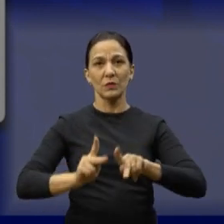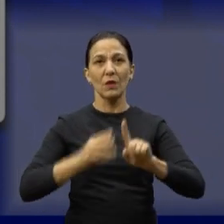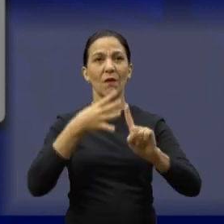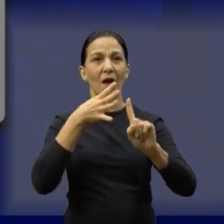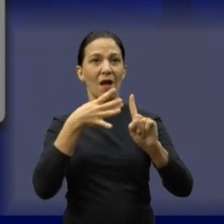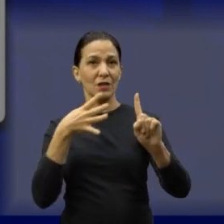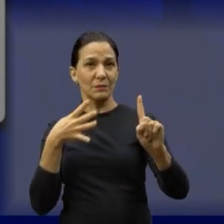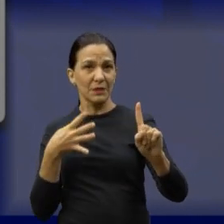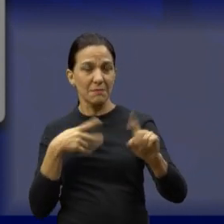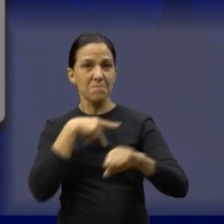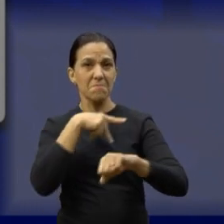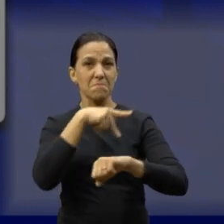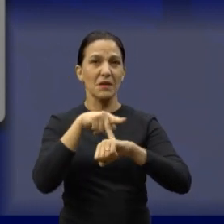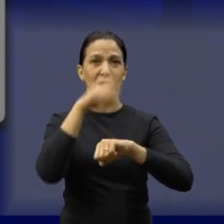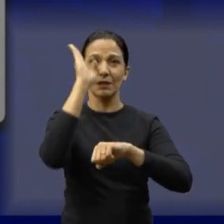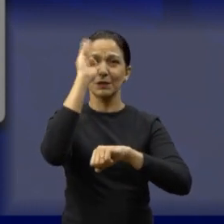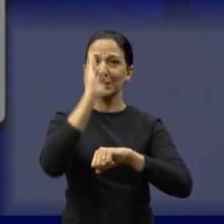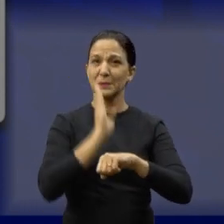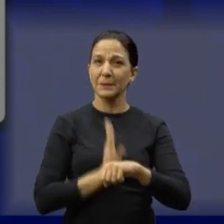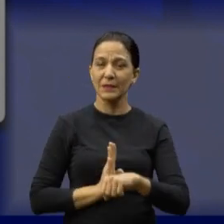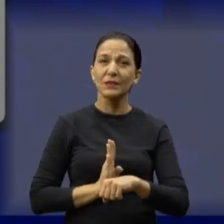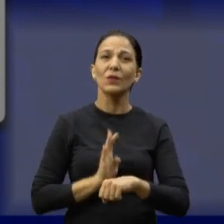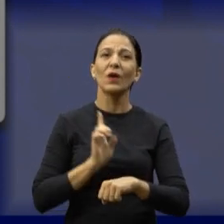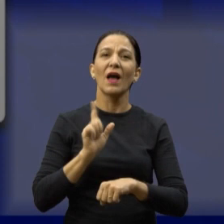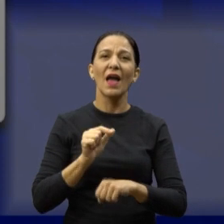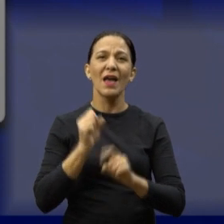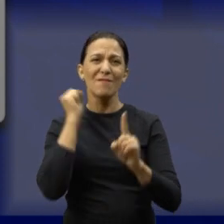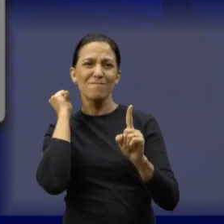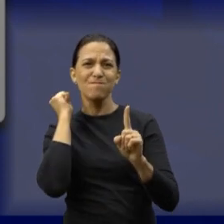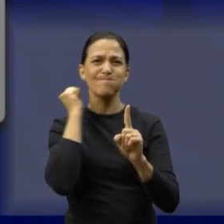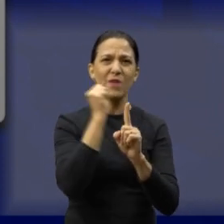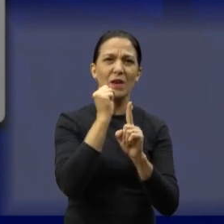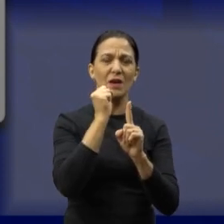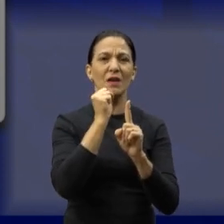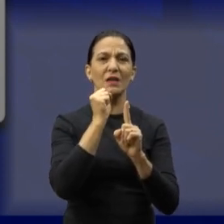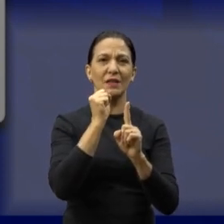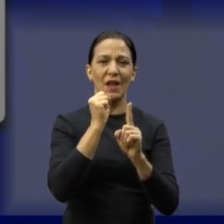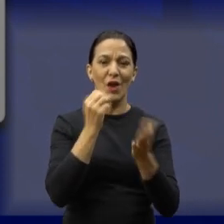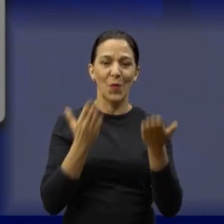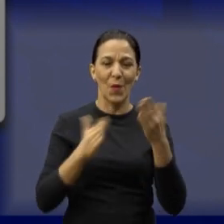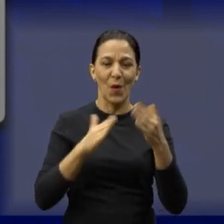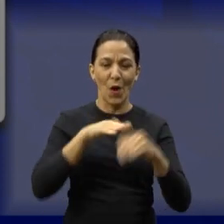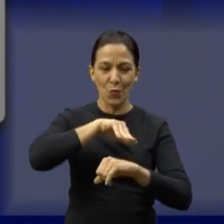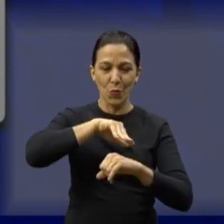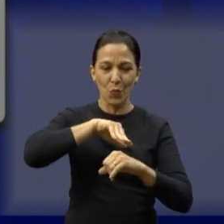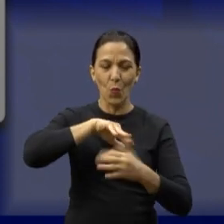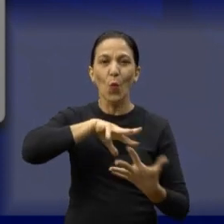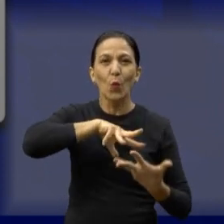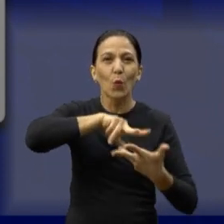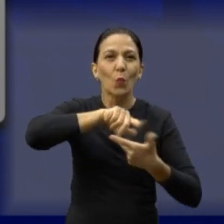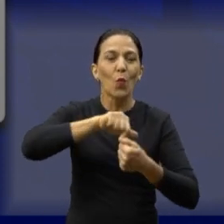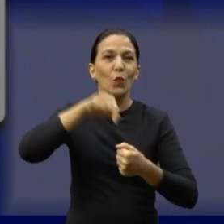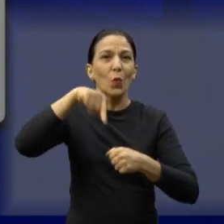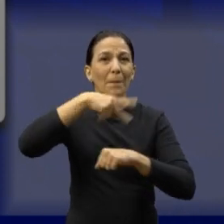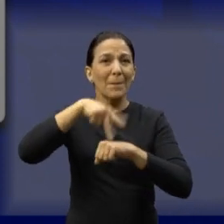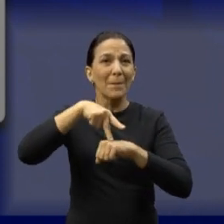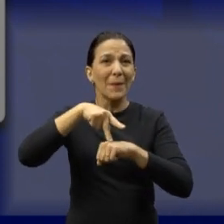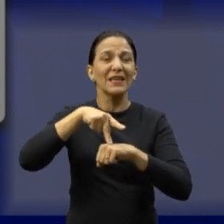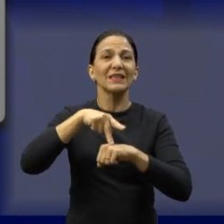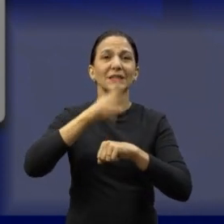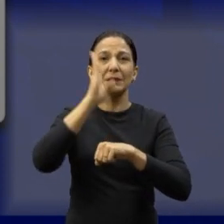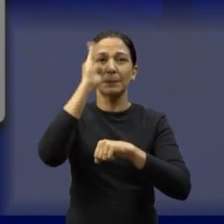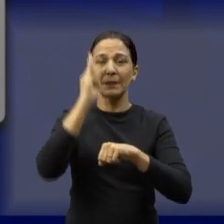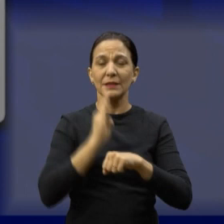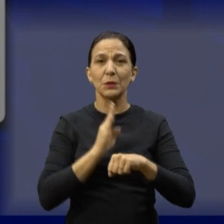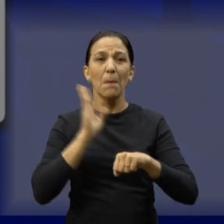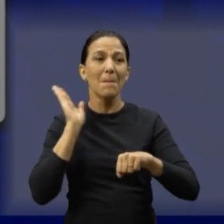no Brasil aqui é mais assassinada no mundo inteiro. Então, assim, a gente não mudou muita coisa de 30 anos para